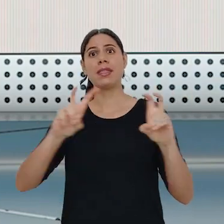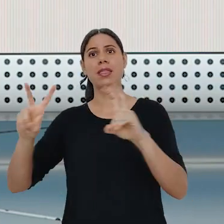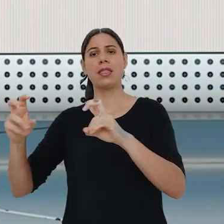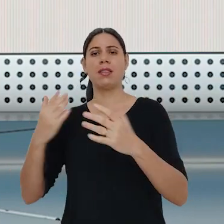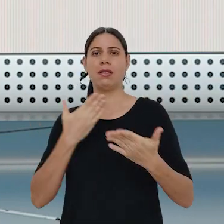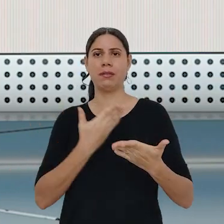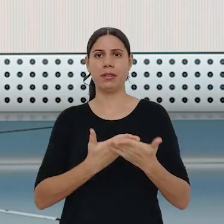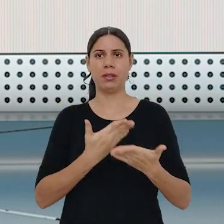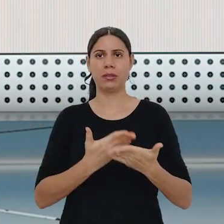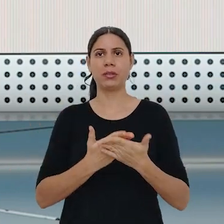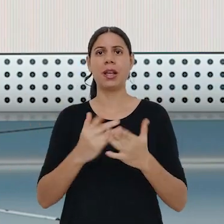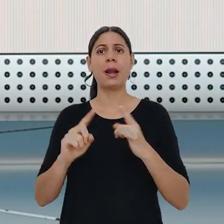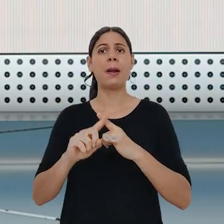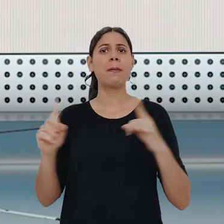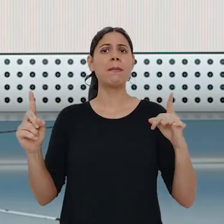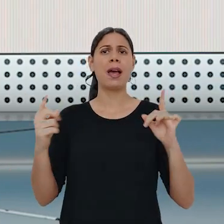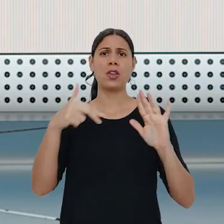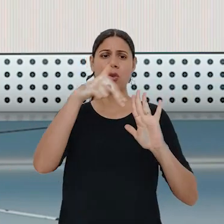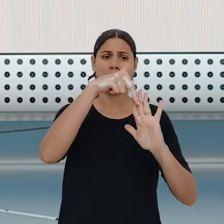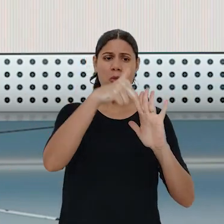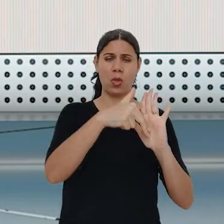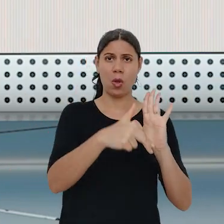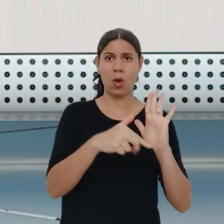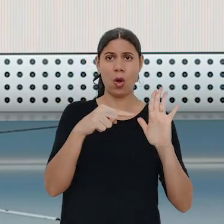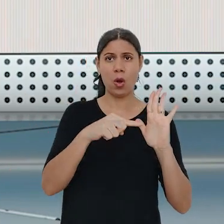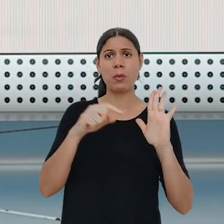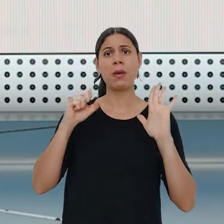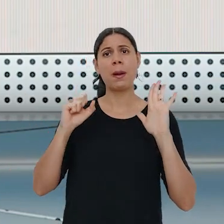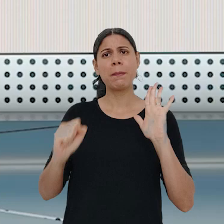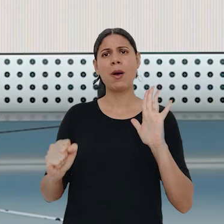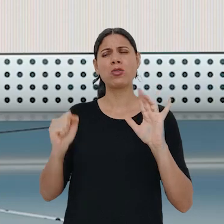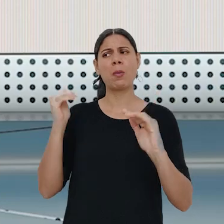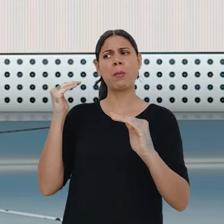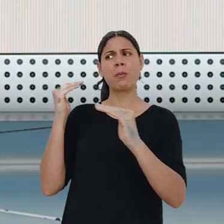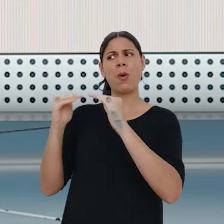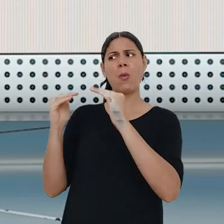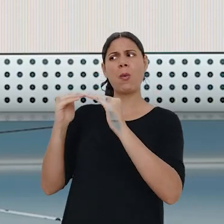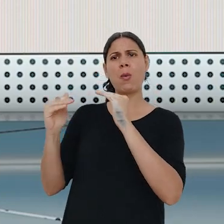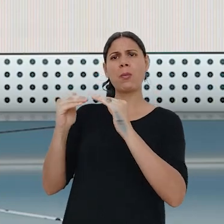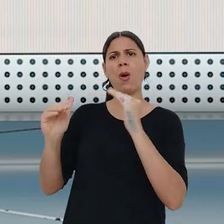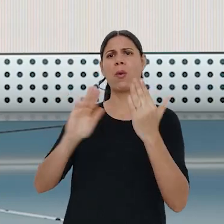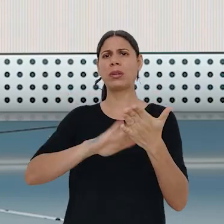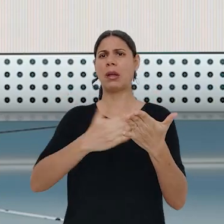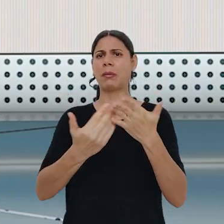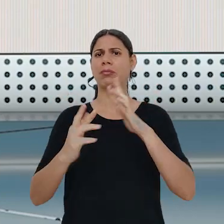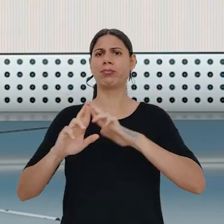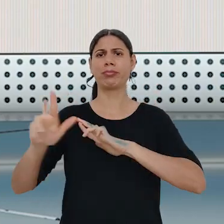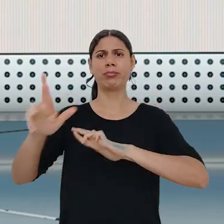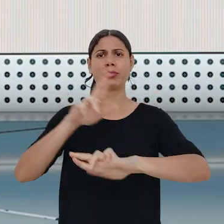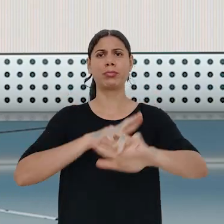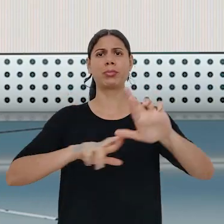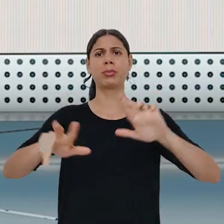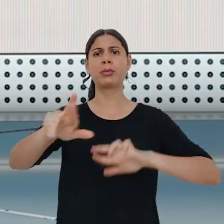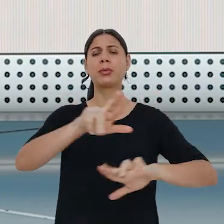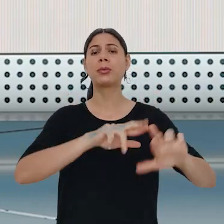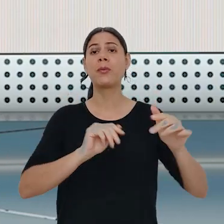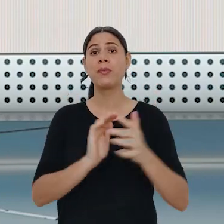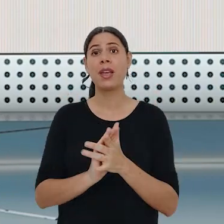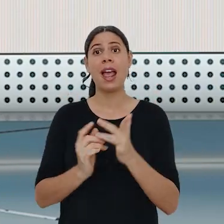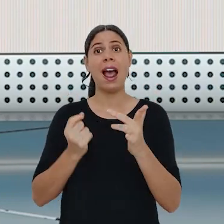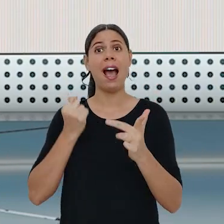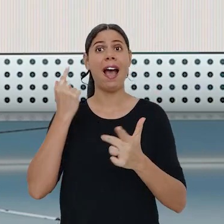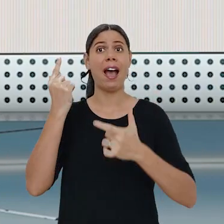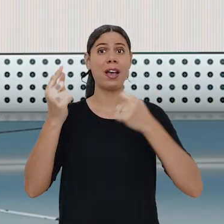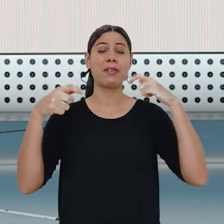a serem estudadas. Mas como toda norma, sua aplicação pode gerar divergências de interpretação, que muitas